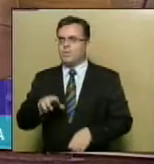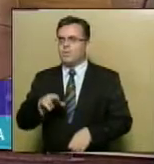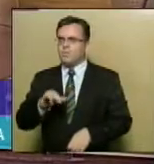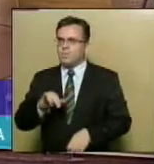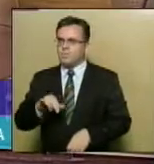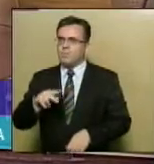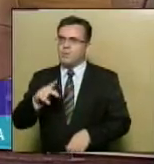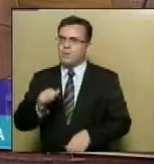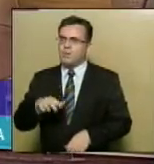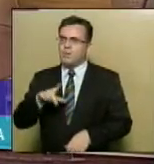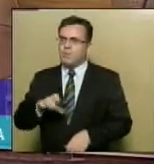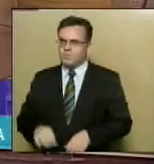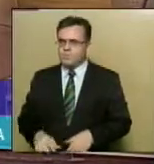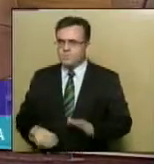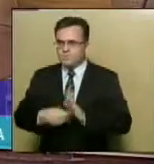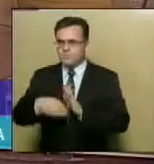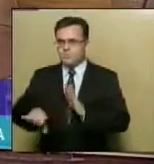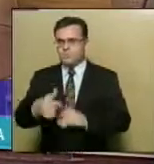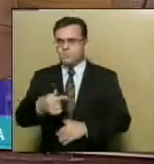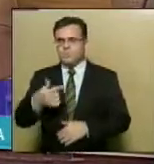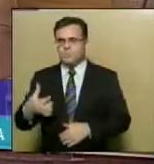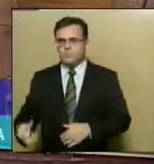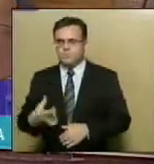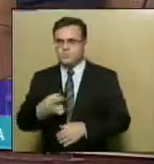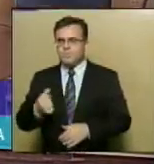Indicação número 76, 2017.